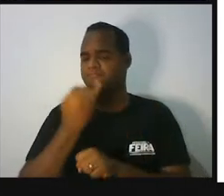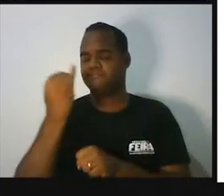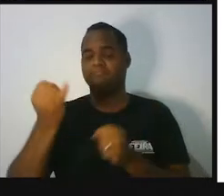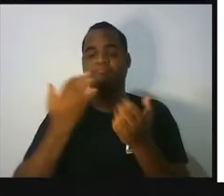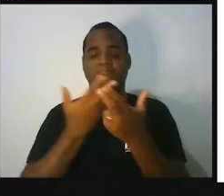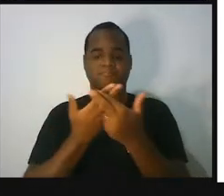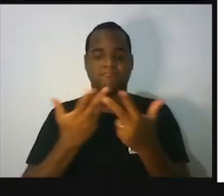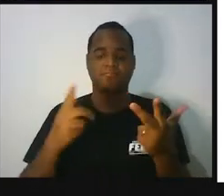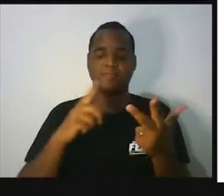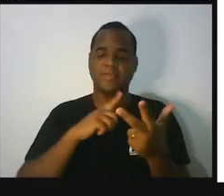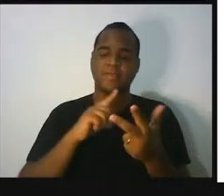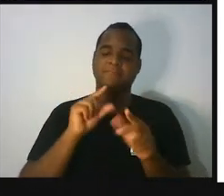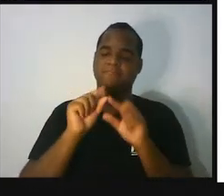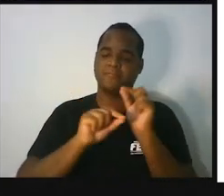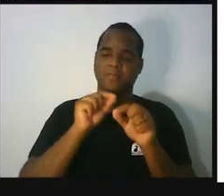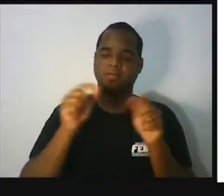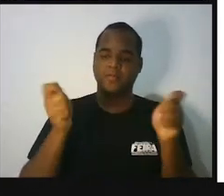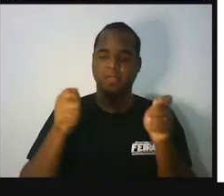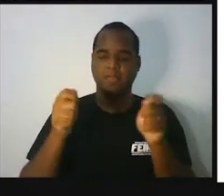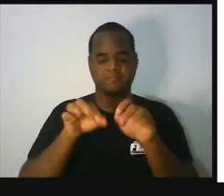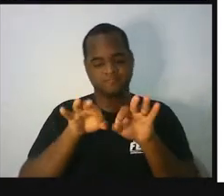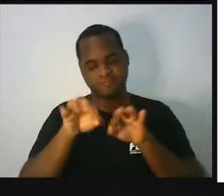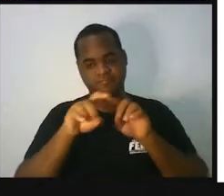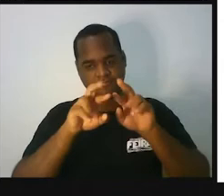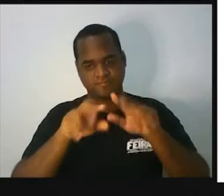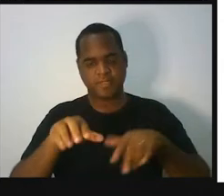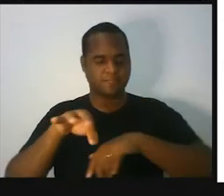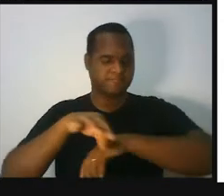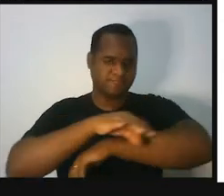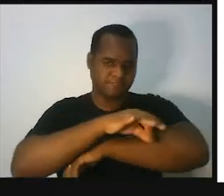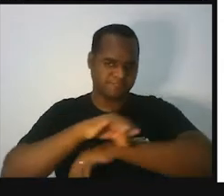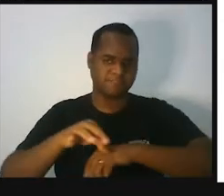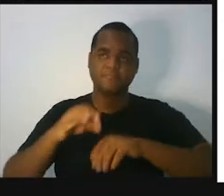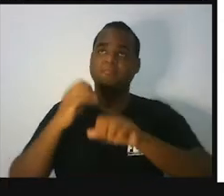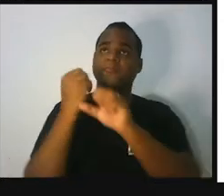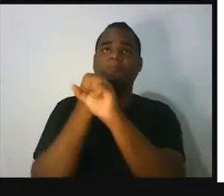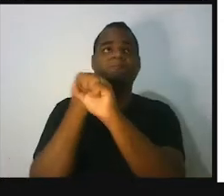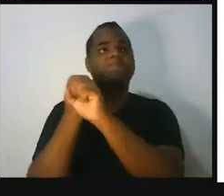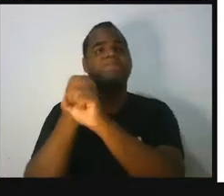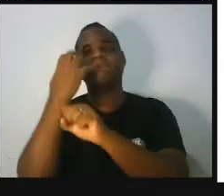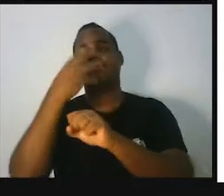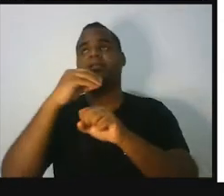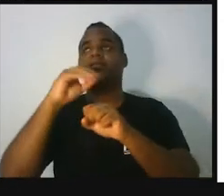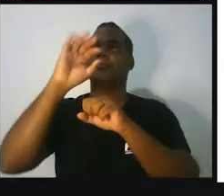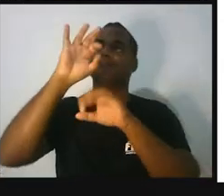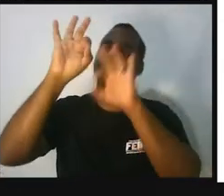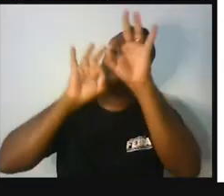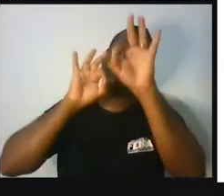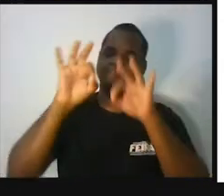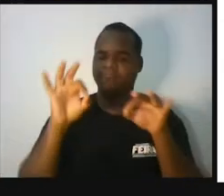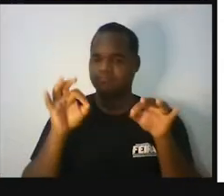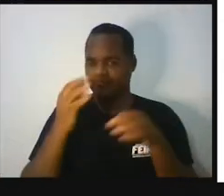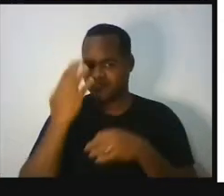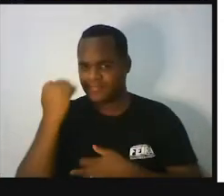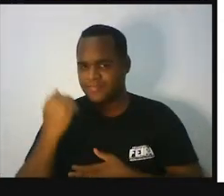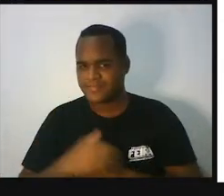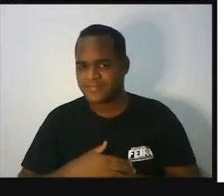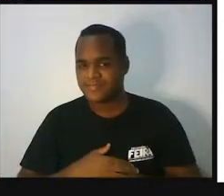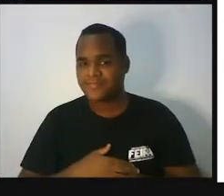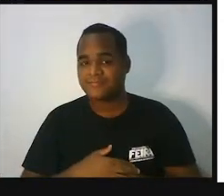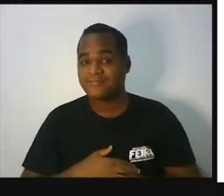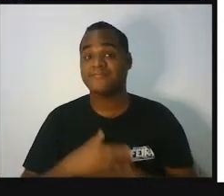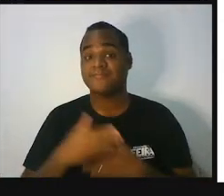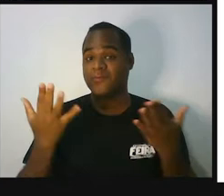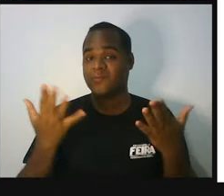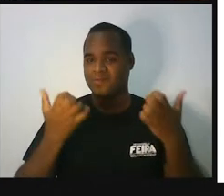para construções arquitetônicas, por exemplo? Pois é, e nós estamos hoje